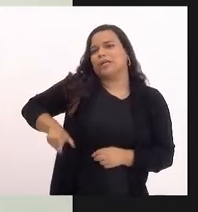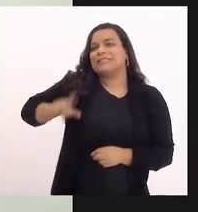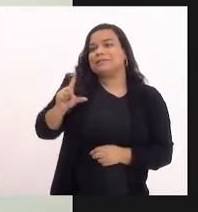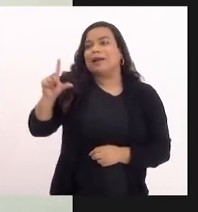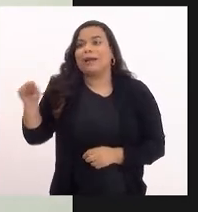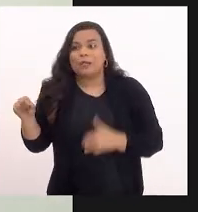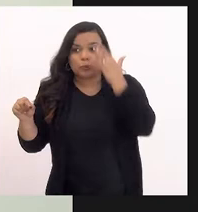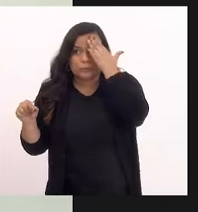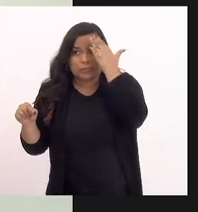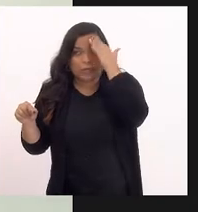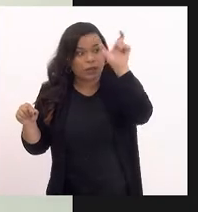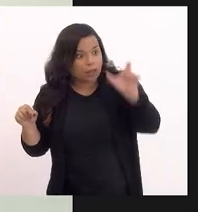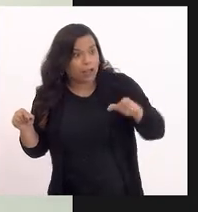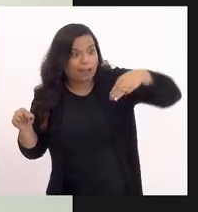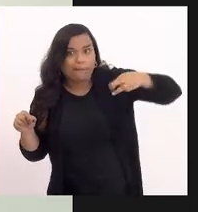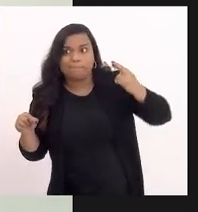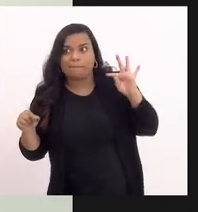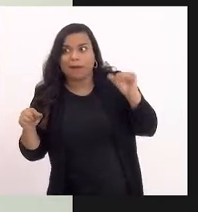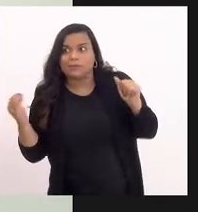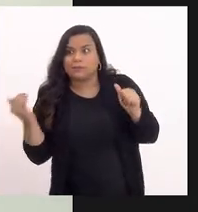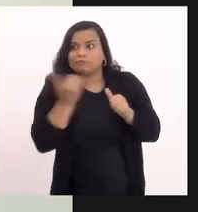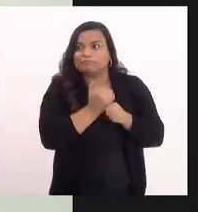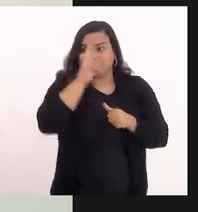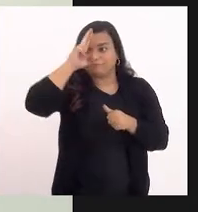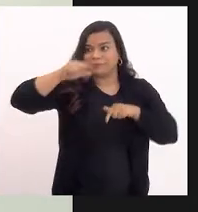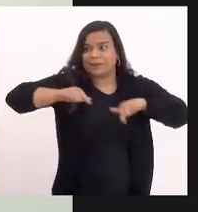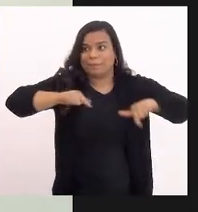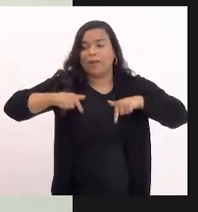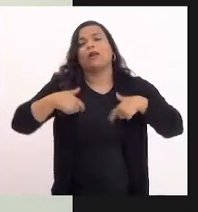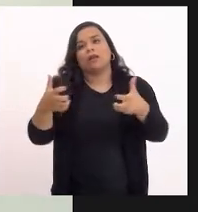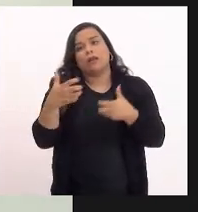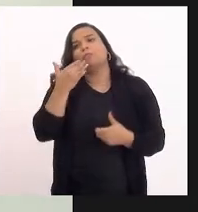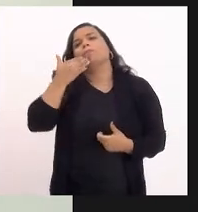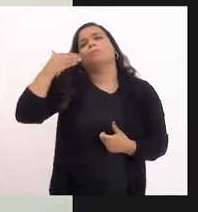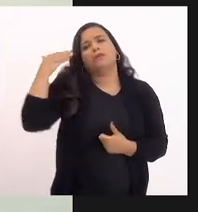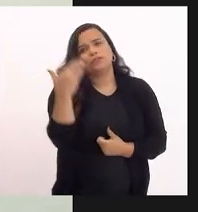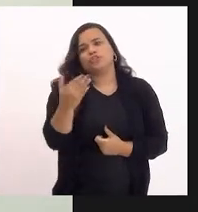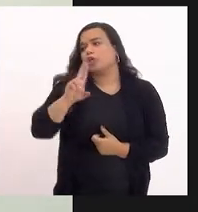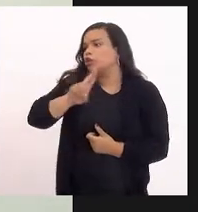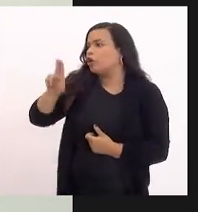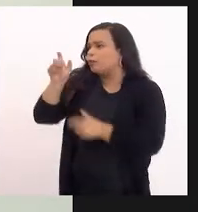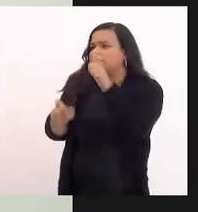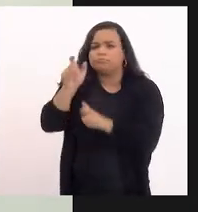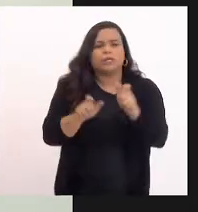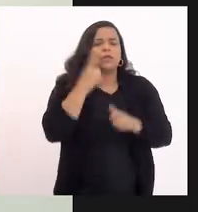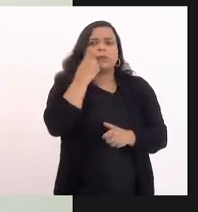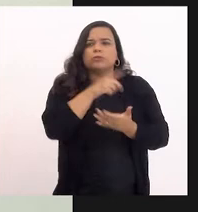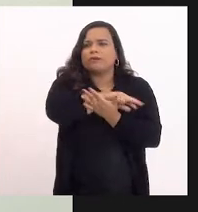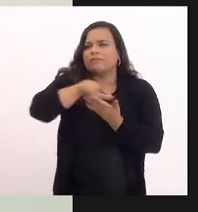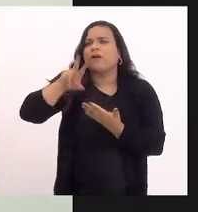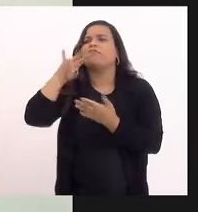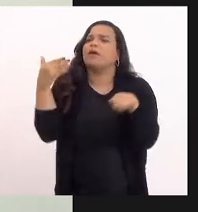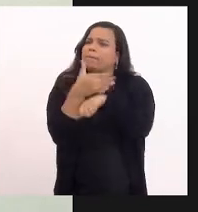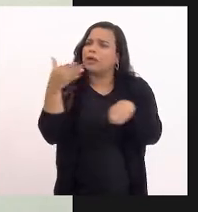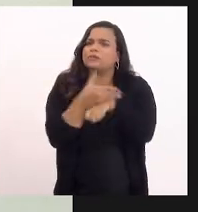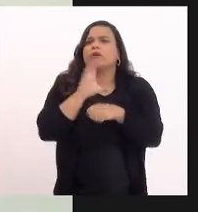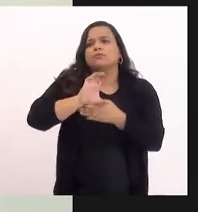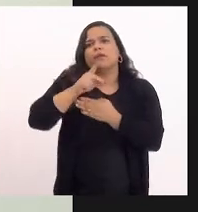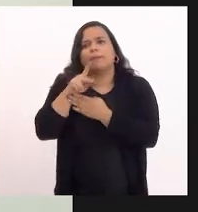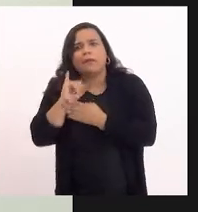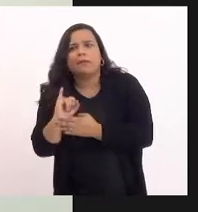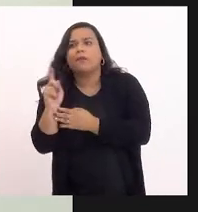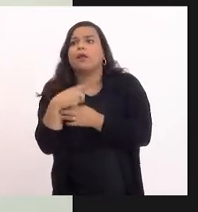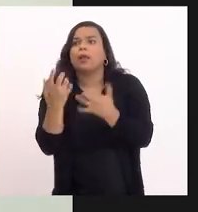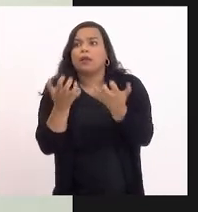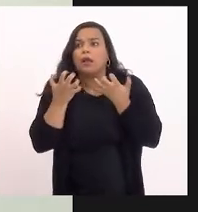presidindo os trabalhos nesse momento. Então, eu queria fazer esse apelo em nome de todos os deputados que vão fazer parte dessa CPI, que a gente